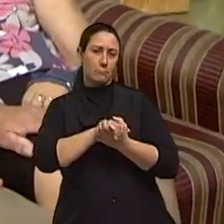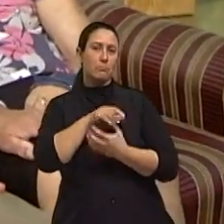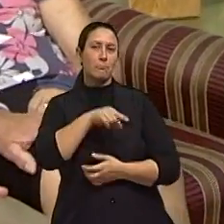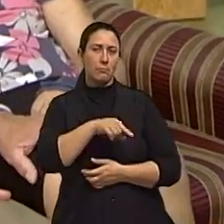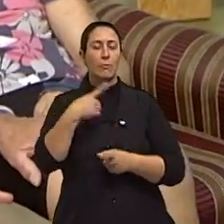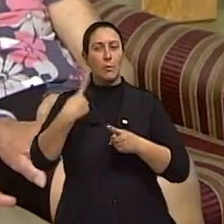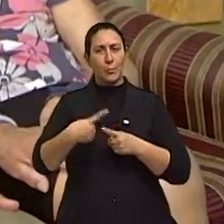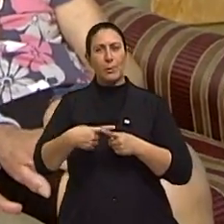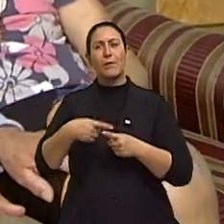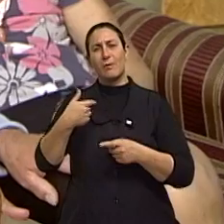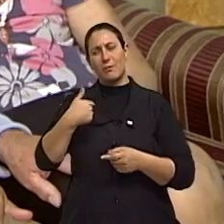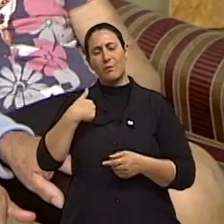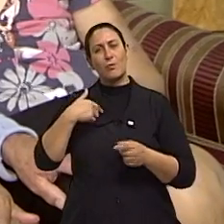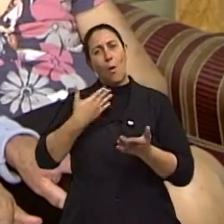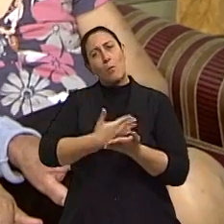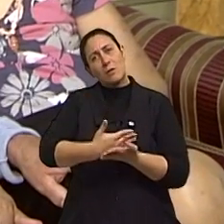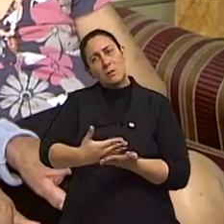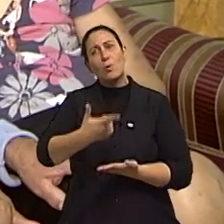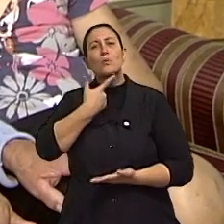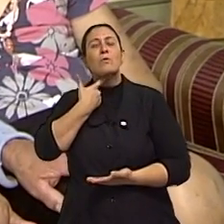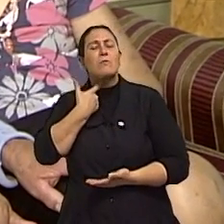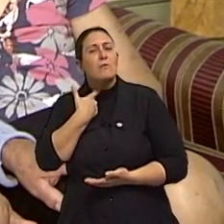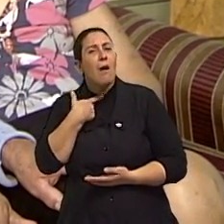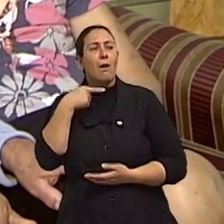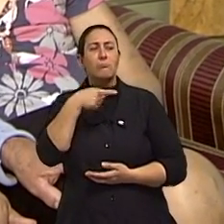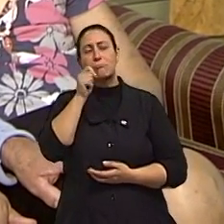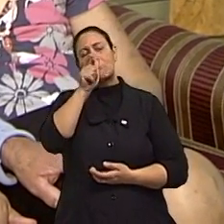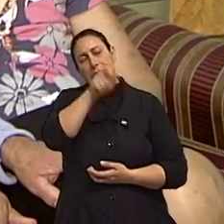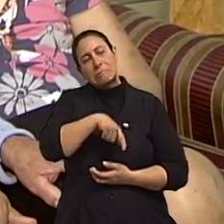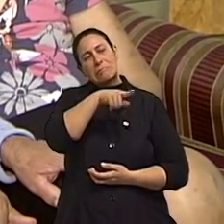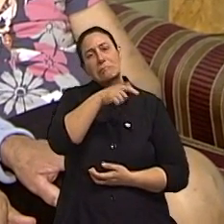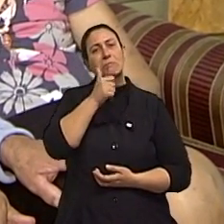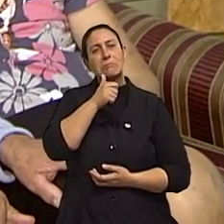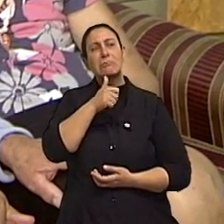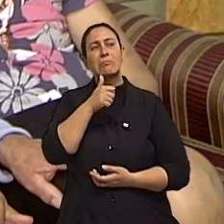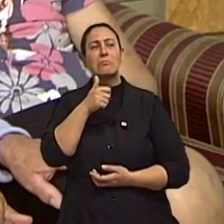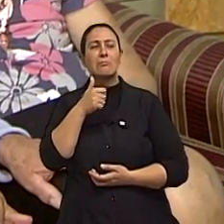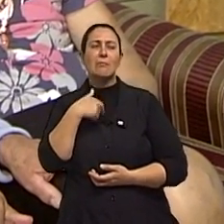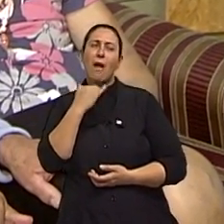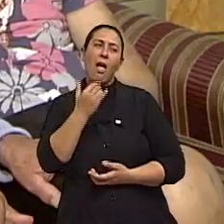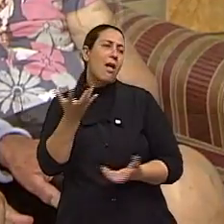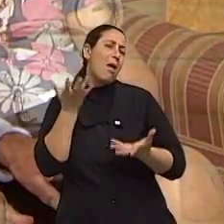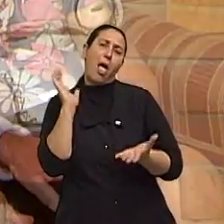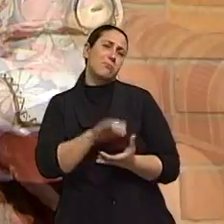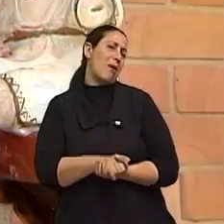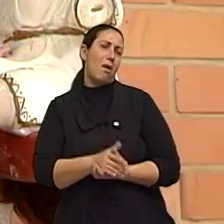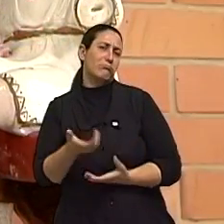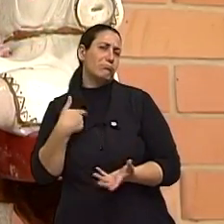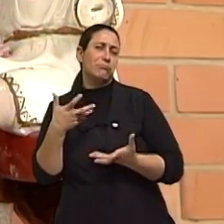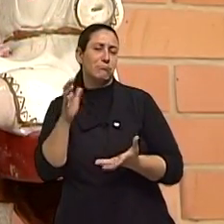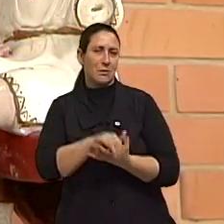que eu comecei a gostar dela. E aí, eu pedi ela em casamento.